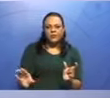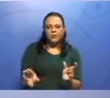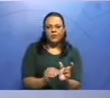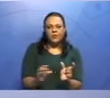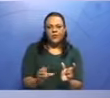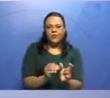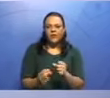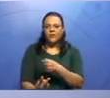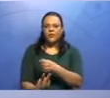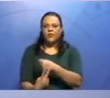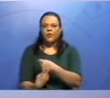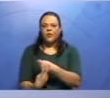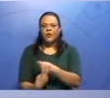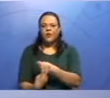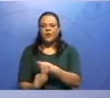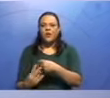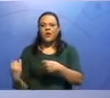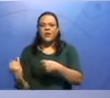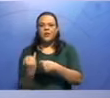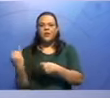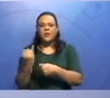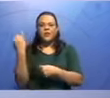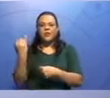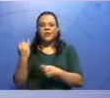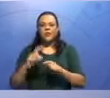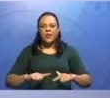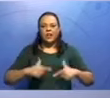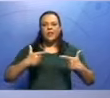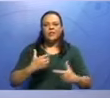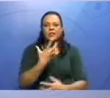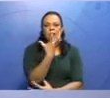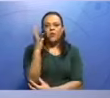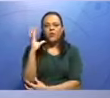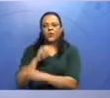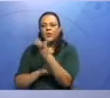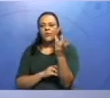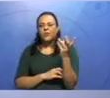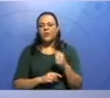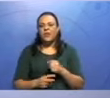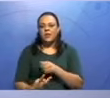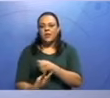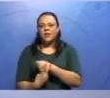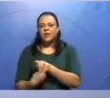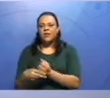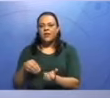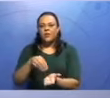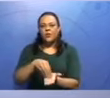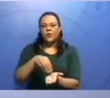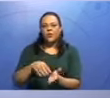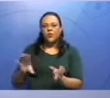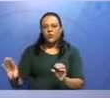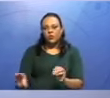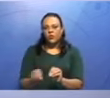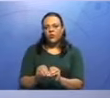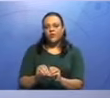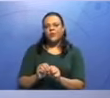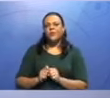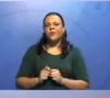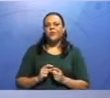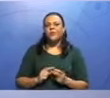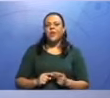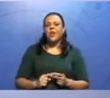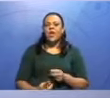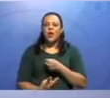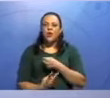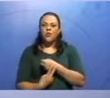verbo significativo, que pode ser de ação ou fenômeno da natureza. Esse verbo é o núcleo do predicado. O verbo, ele pode ser